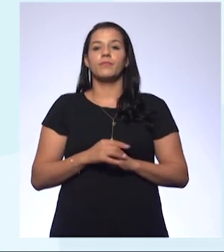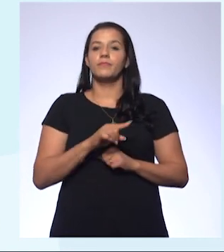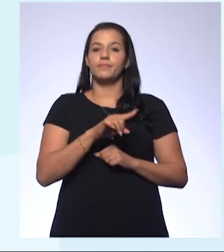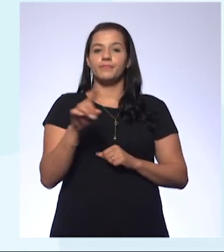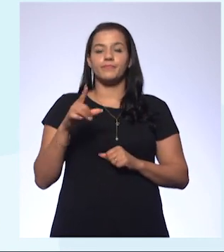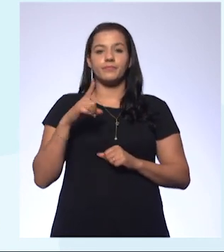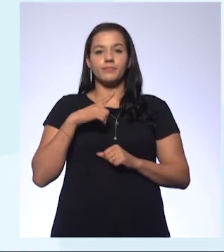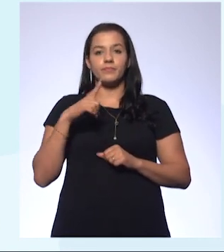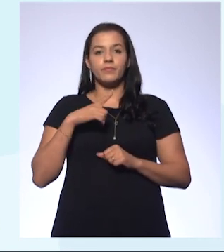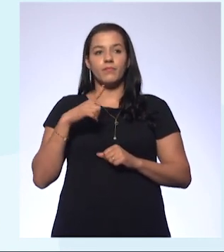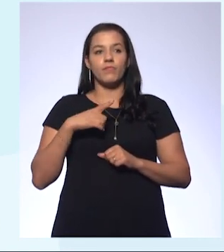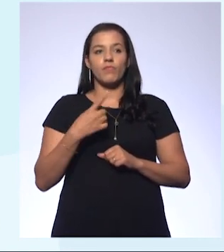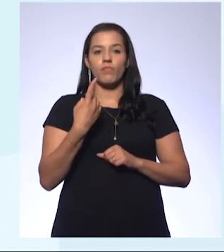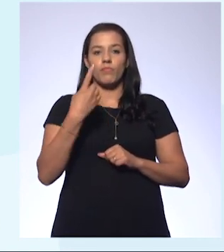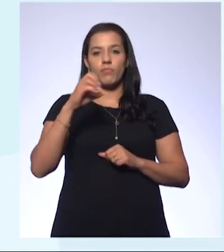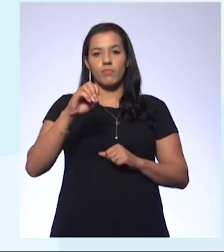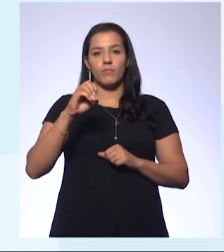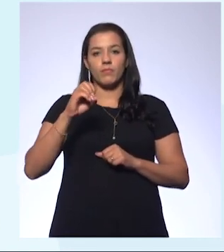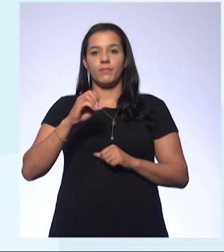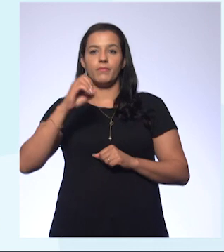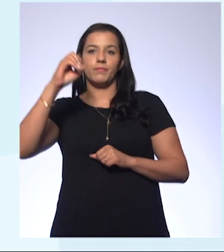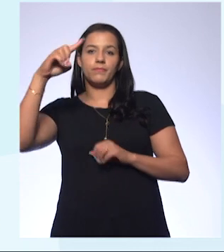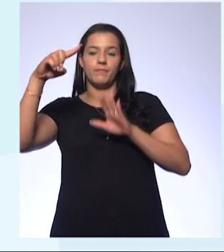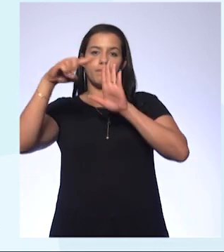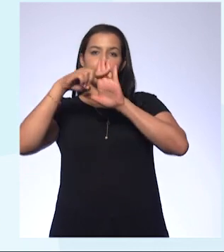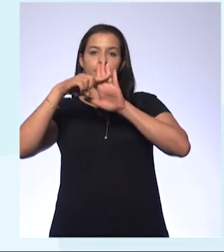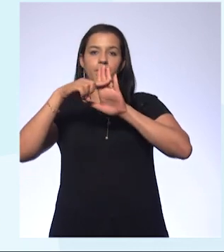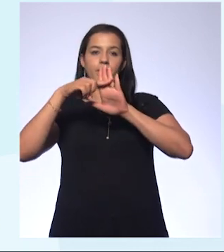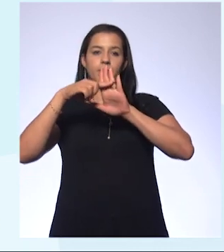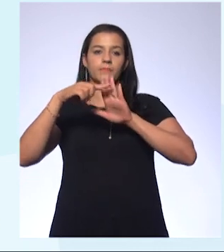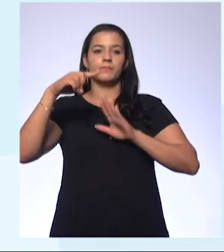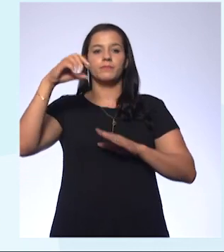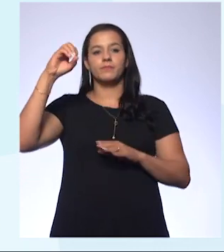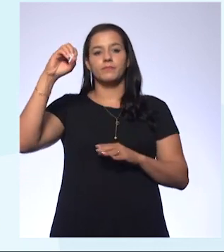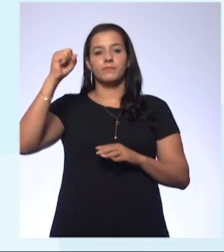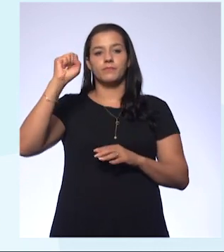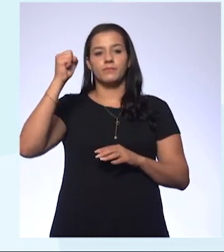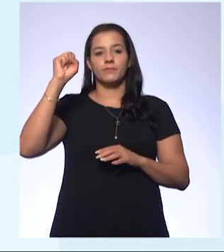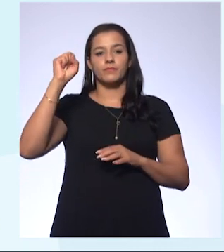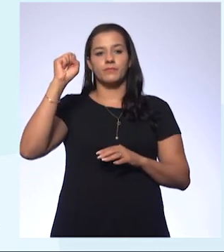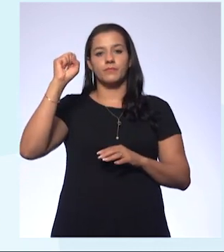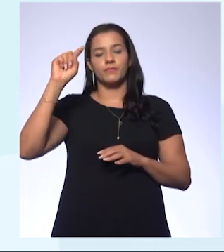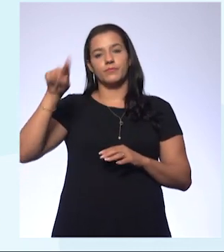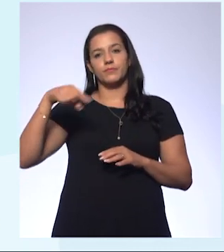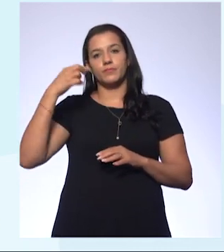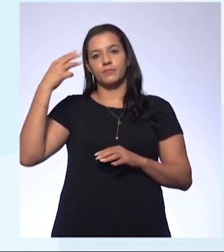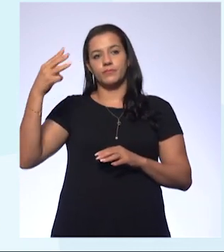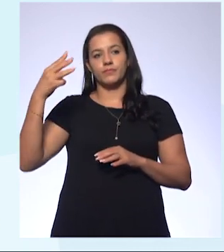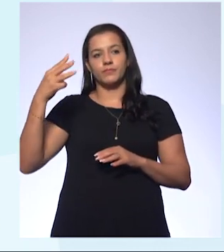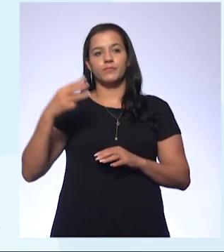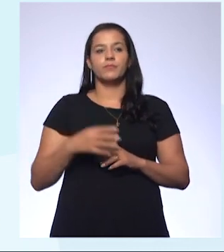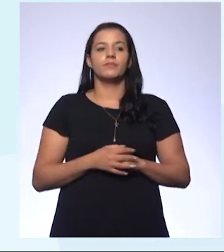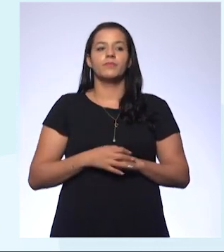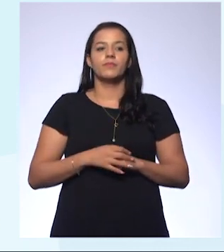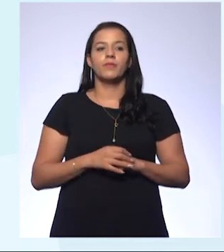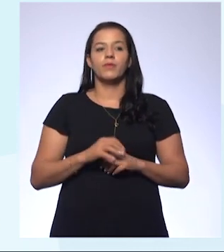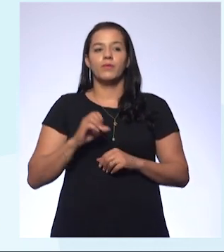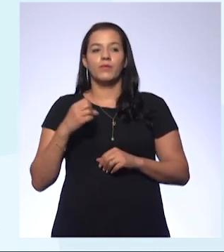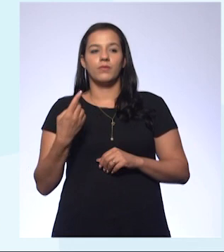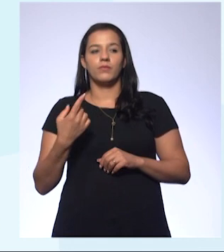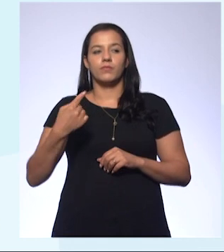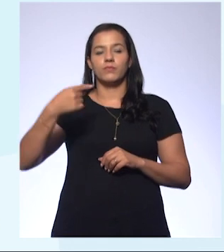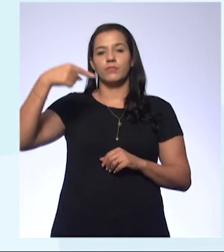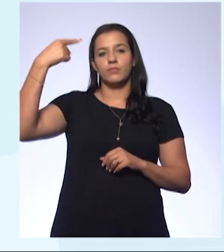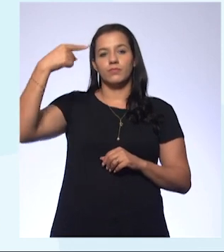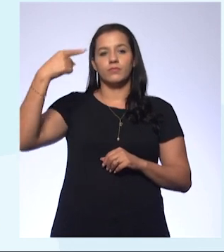10, eu posso ter 10 elevado a menos 8,3. Então, vai ser ou um elevado